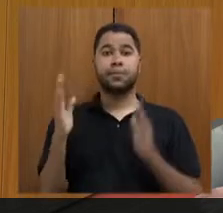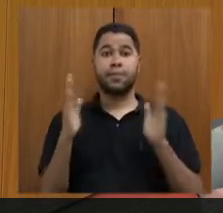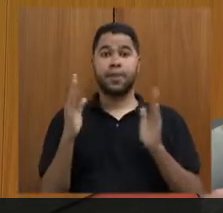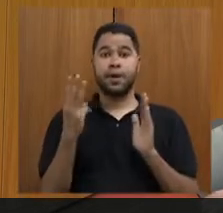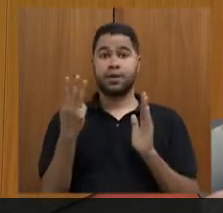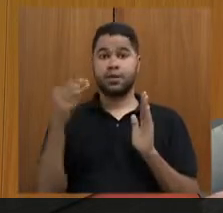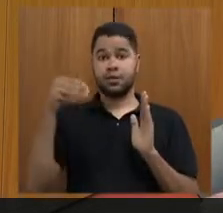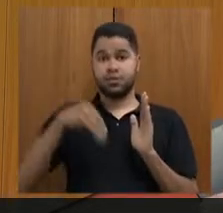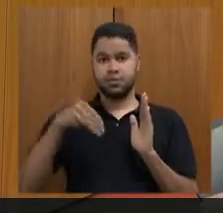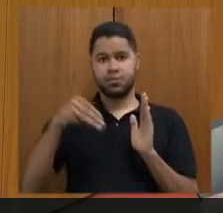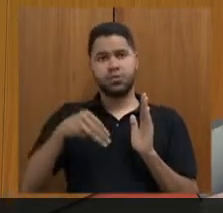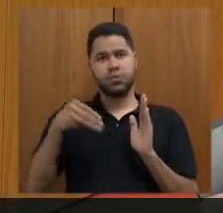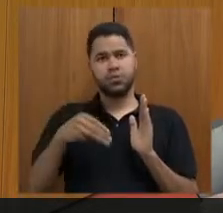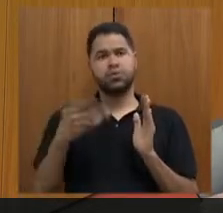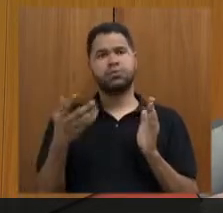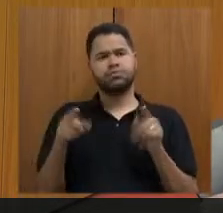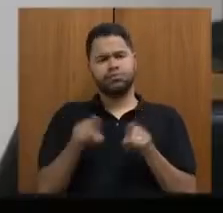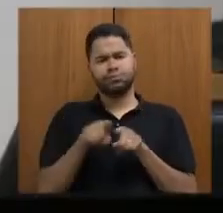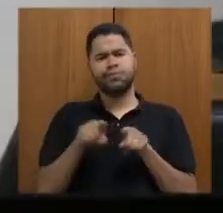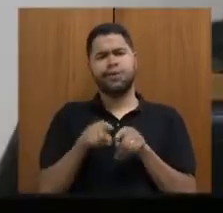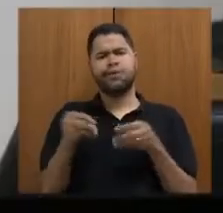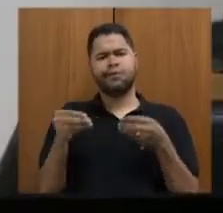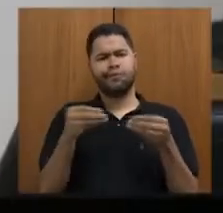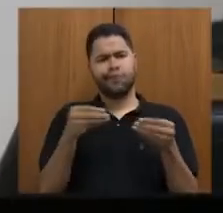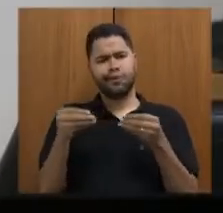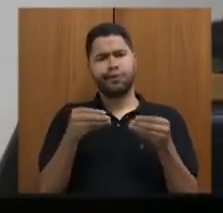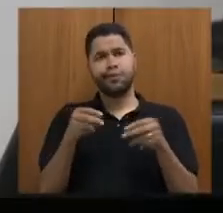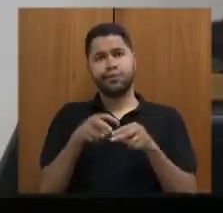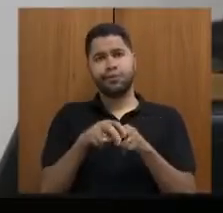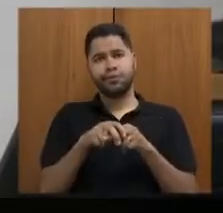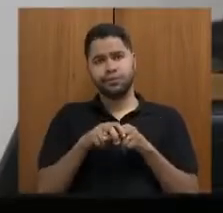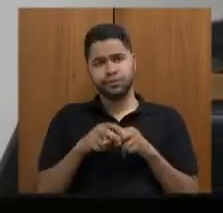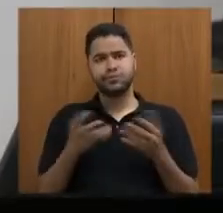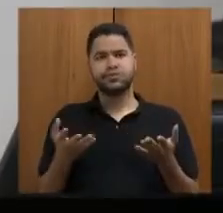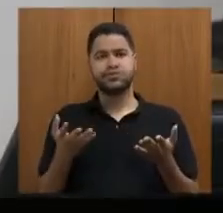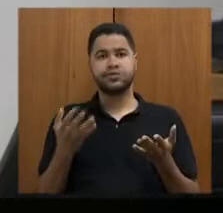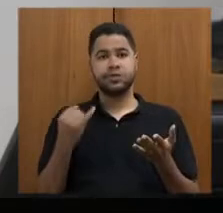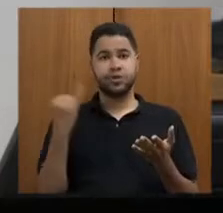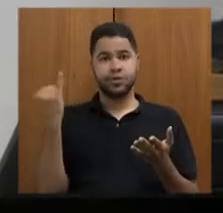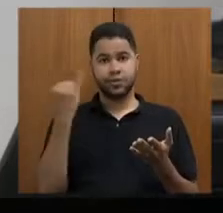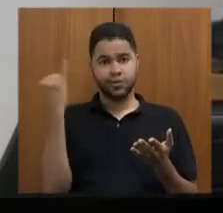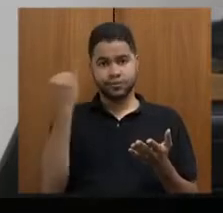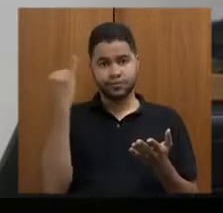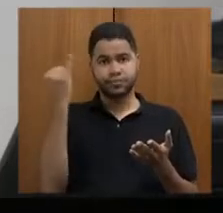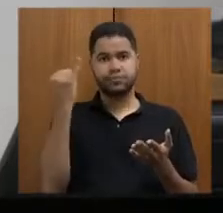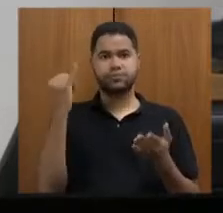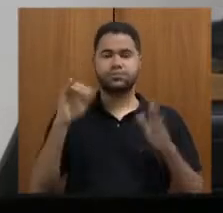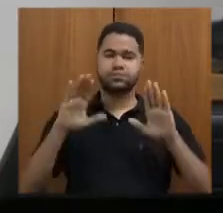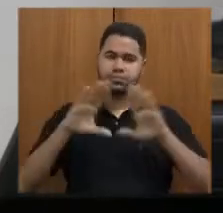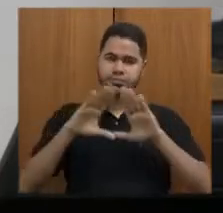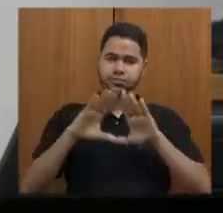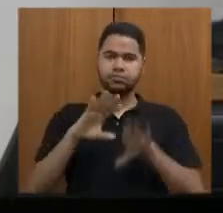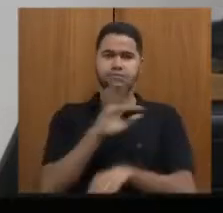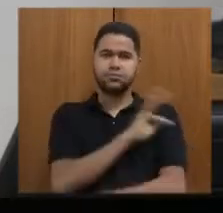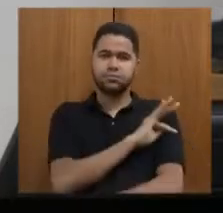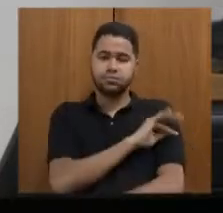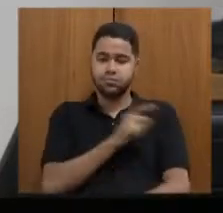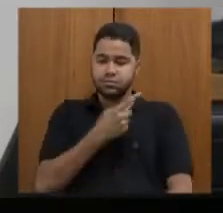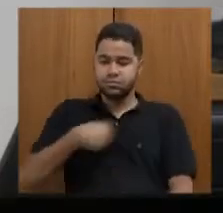três minutos, é claro que também flexível, em função da importância da Assembleia e da nossa participação,